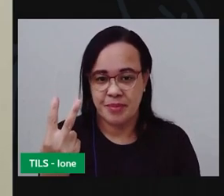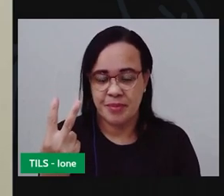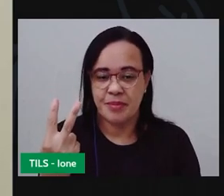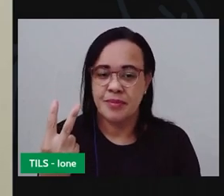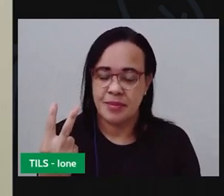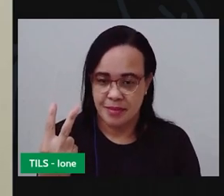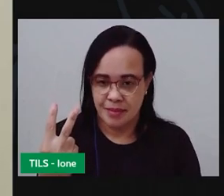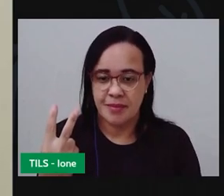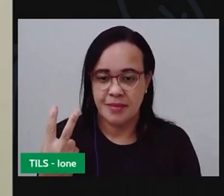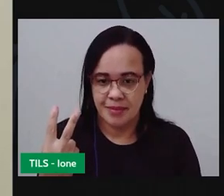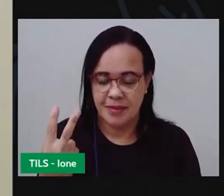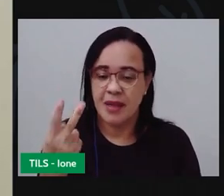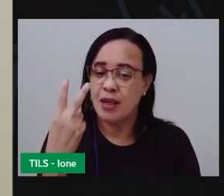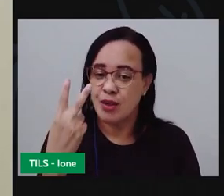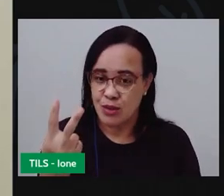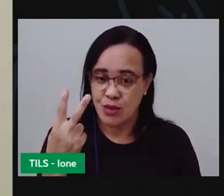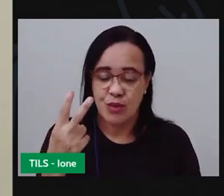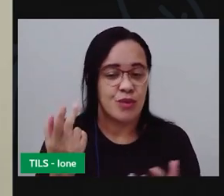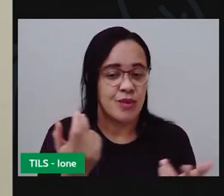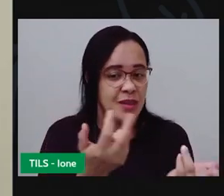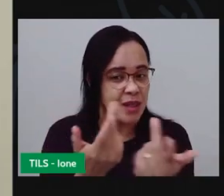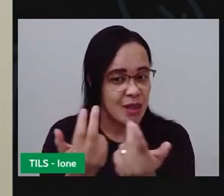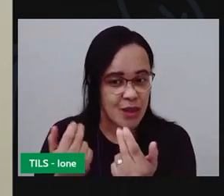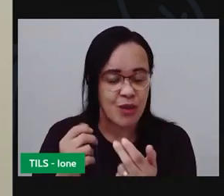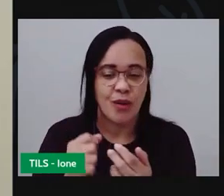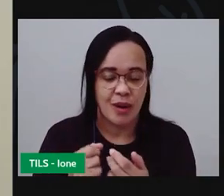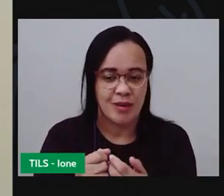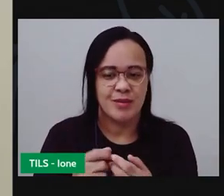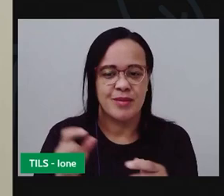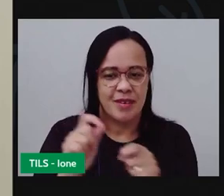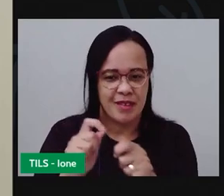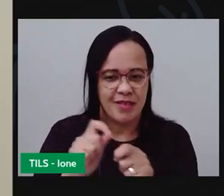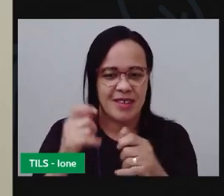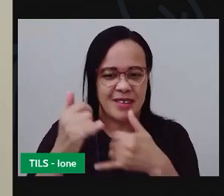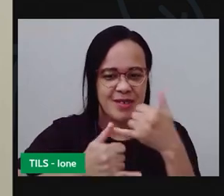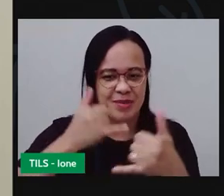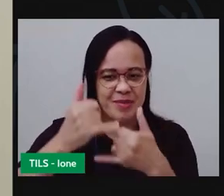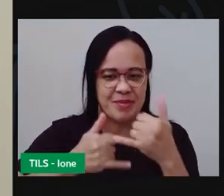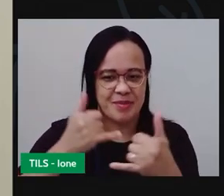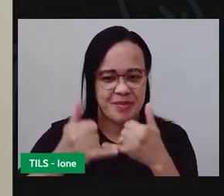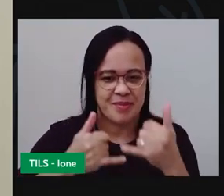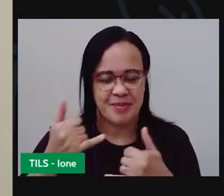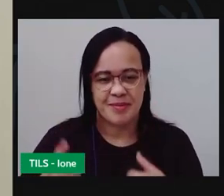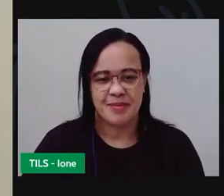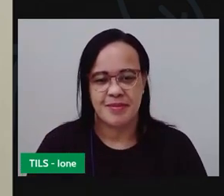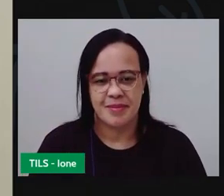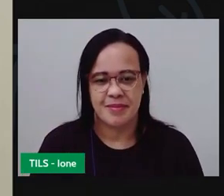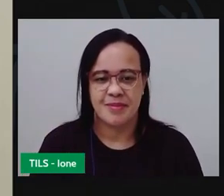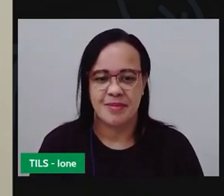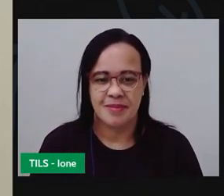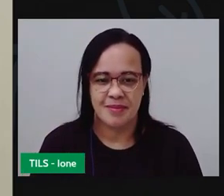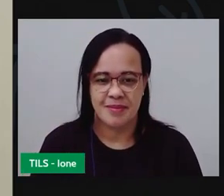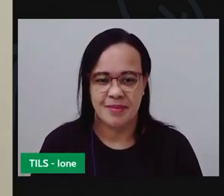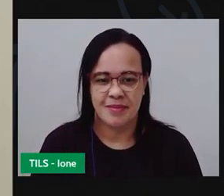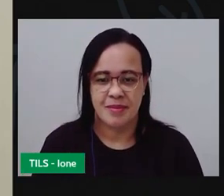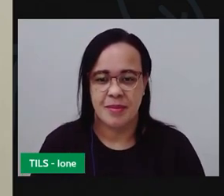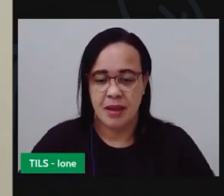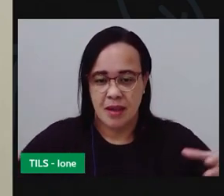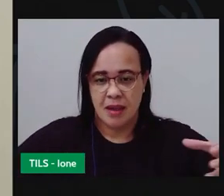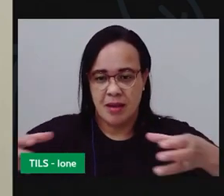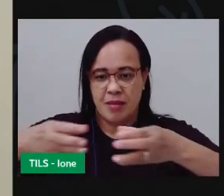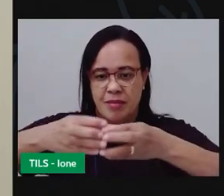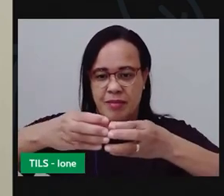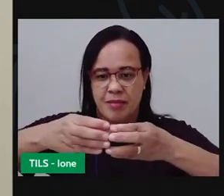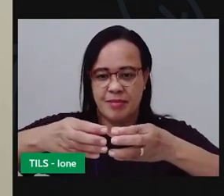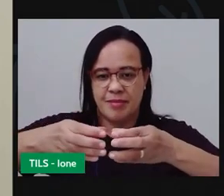partes aí do nosso vai-vente, vai-vente que a gente vai produzir. E eles vão ficar assim, ó, encaixados.